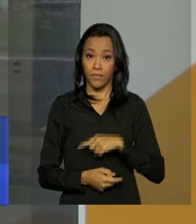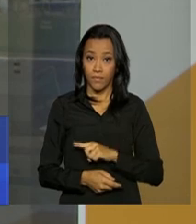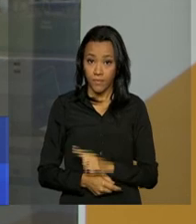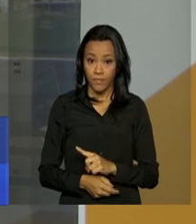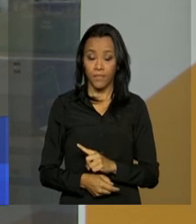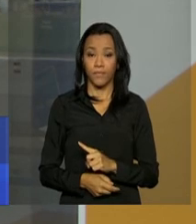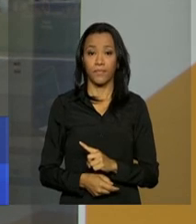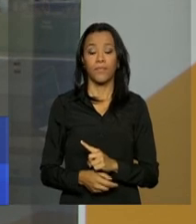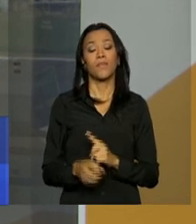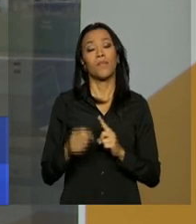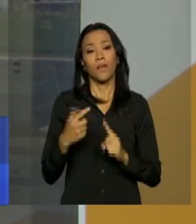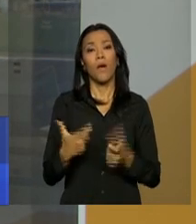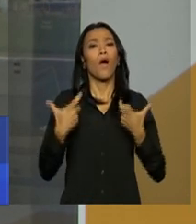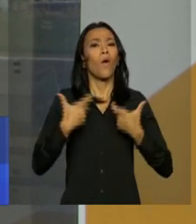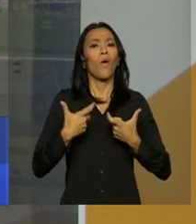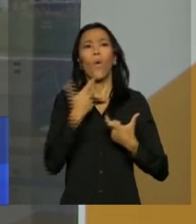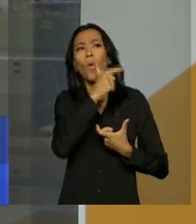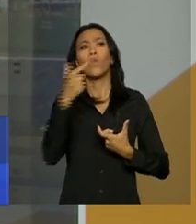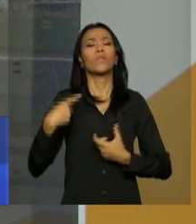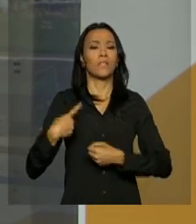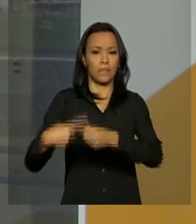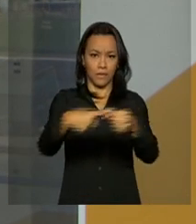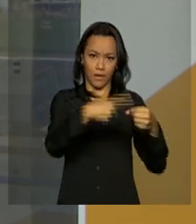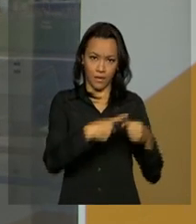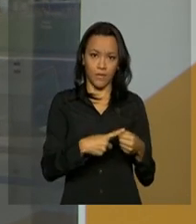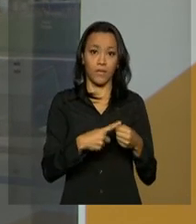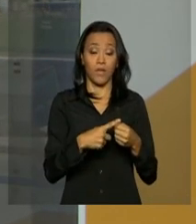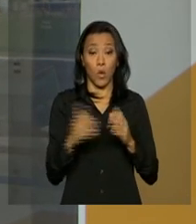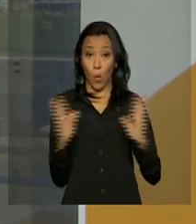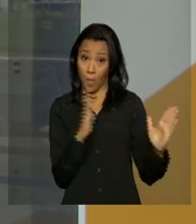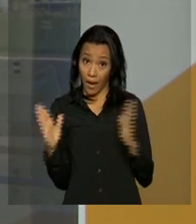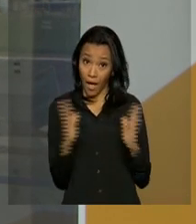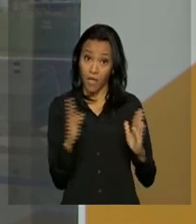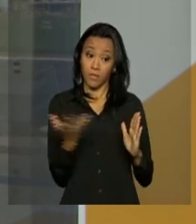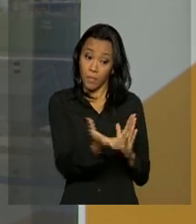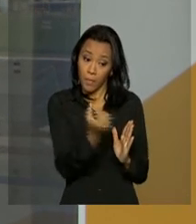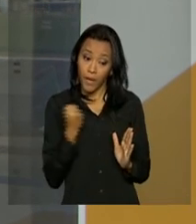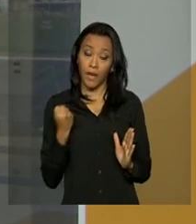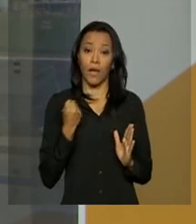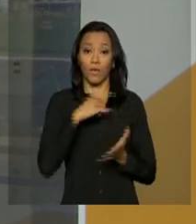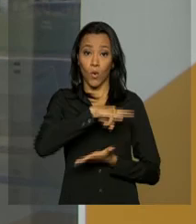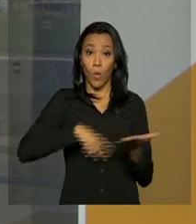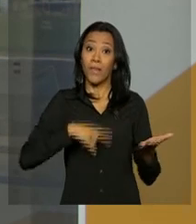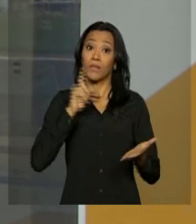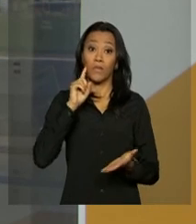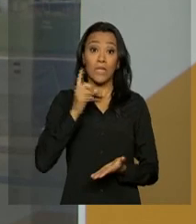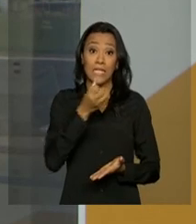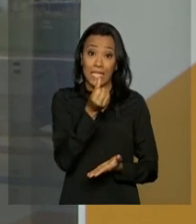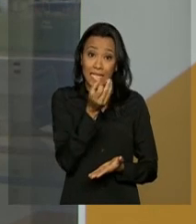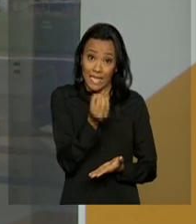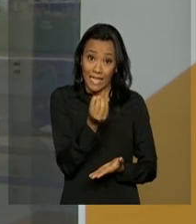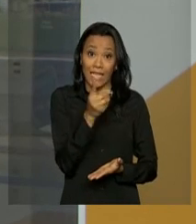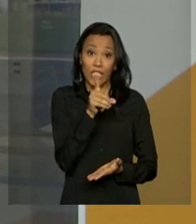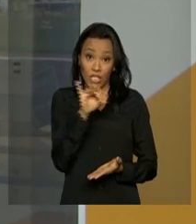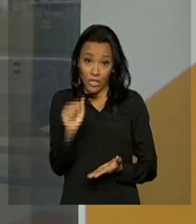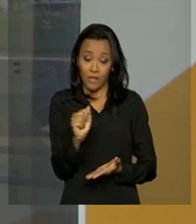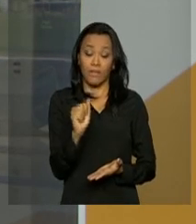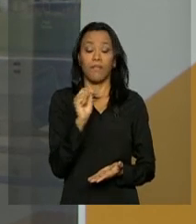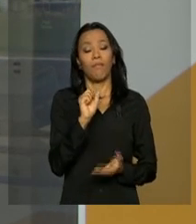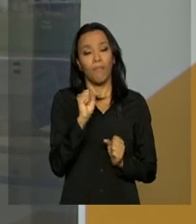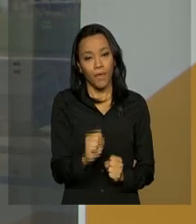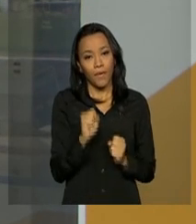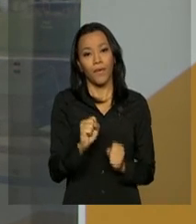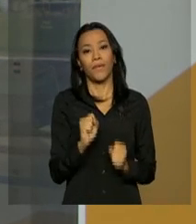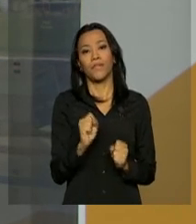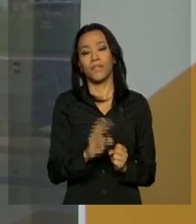-7282 para outras cidades. O prazo para resgatar os documentos é de até 60 dias e eles podem ser enviados